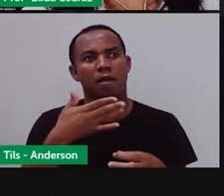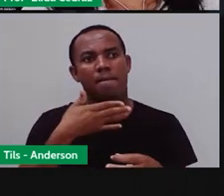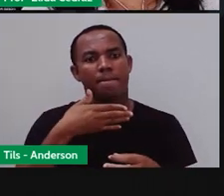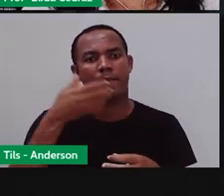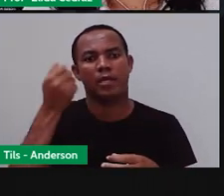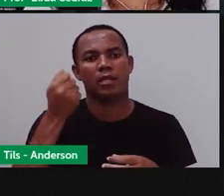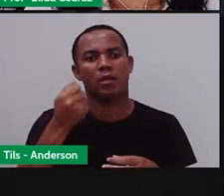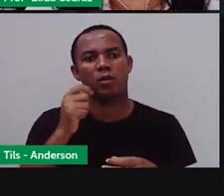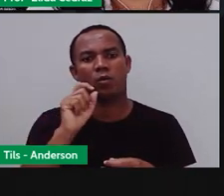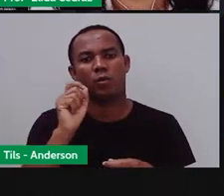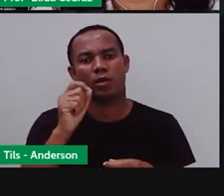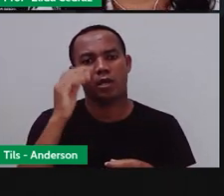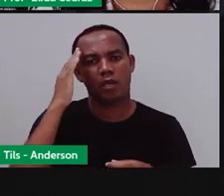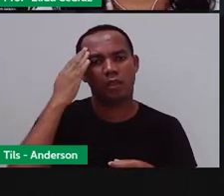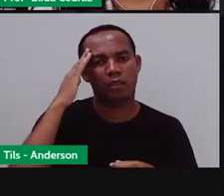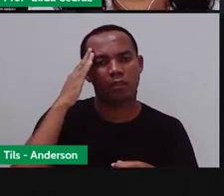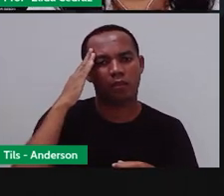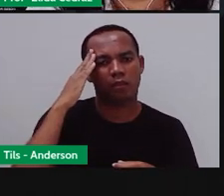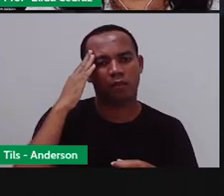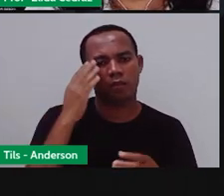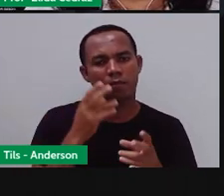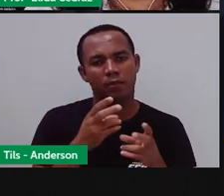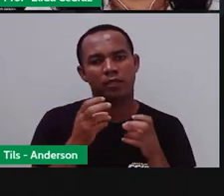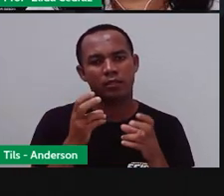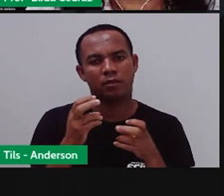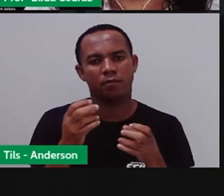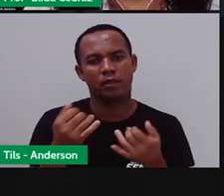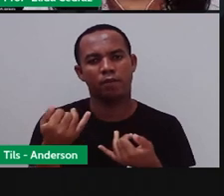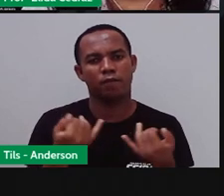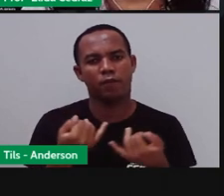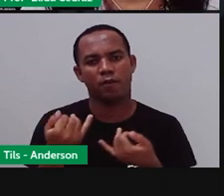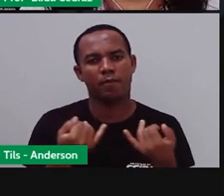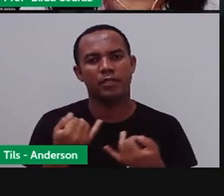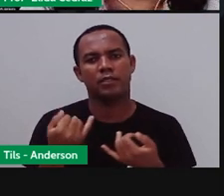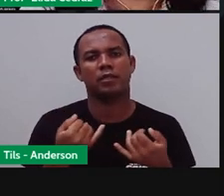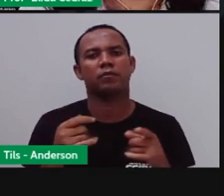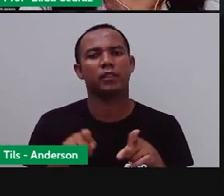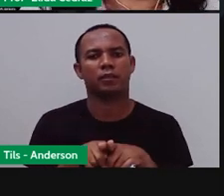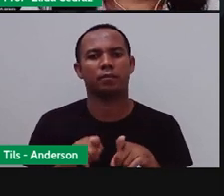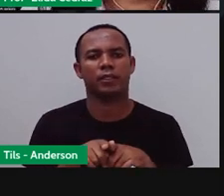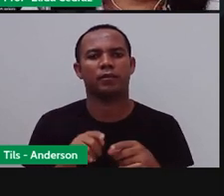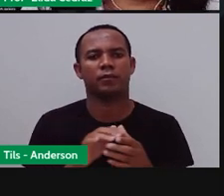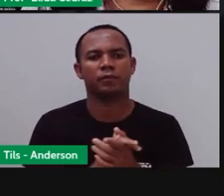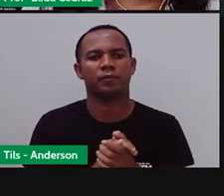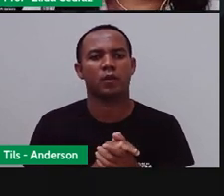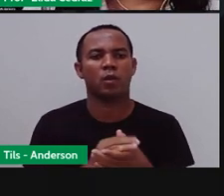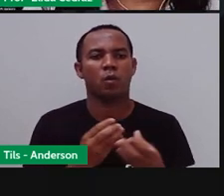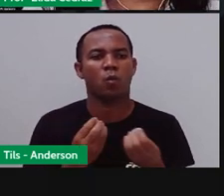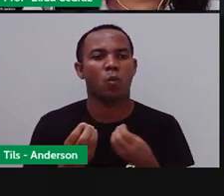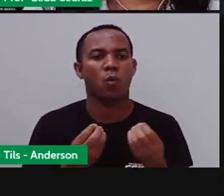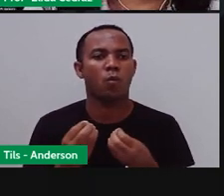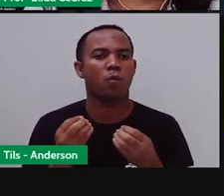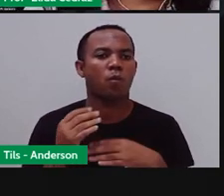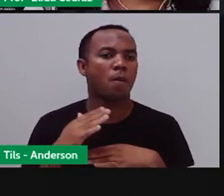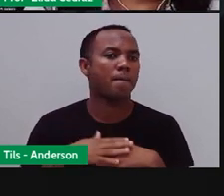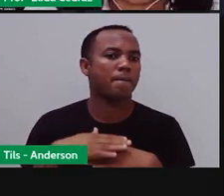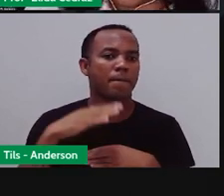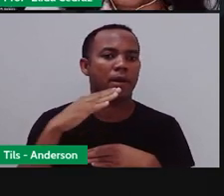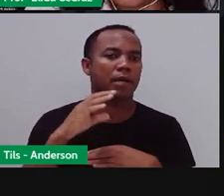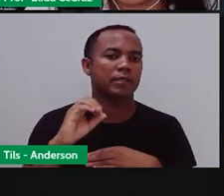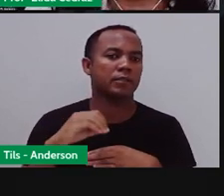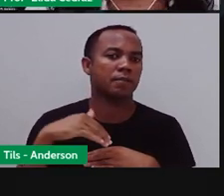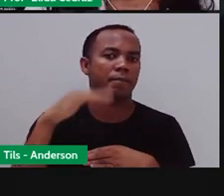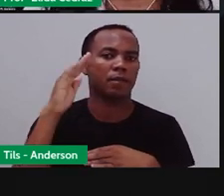poder entender e ficar muito bem informado, sem dúvidas, sobre o texto que foi